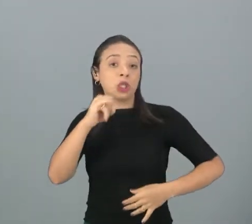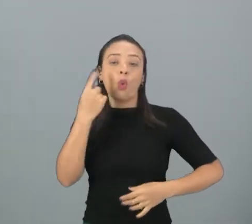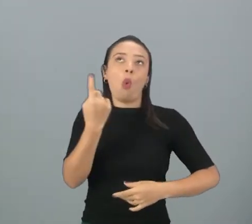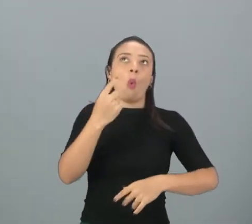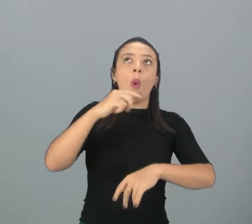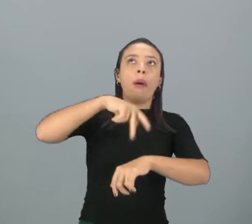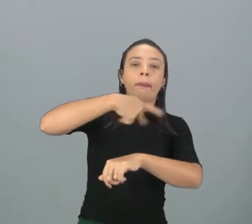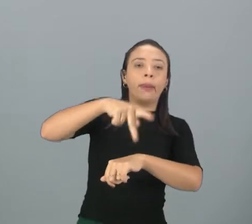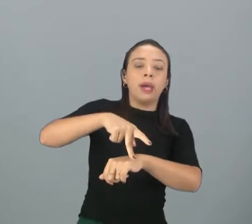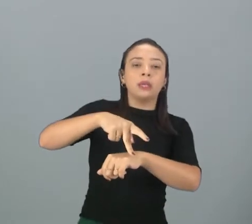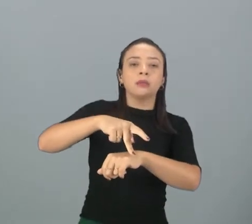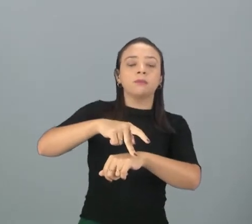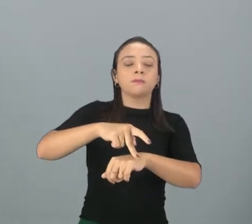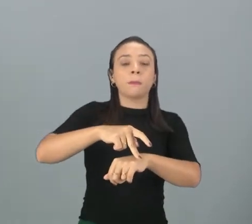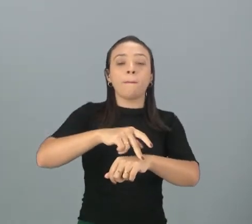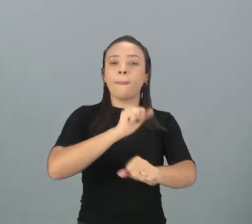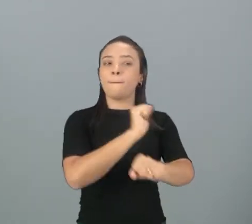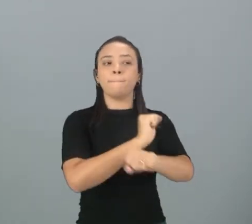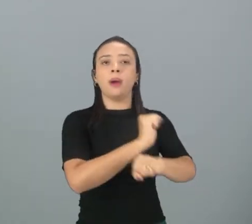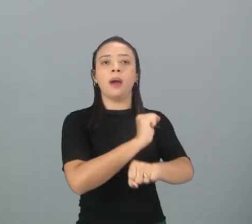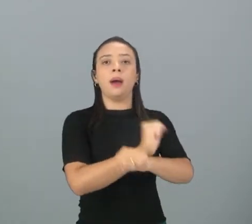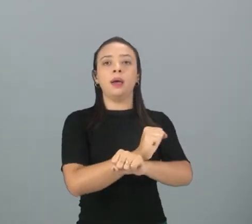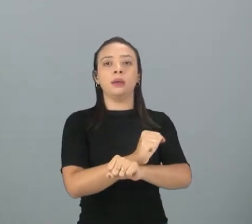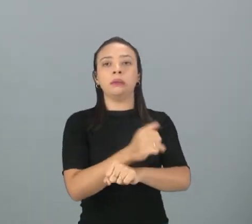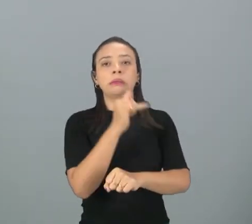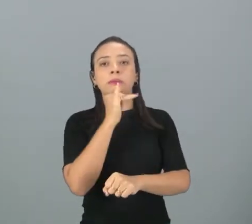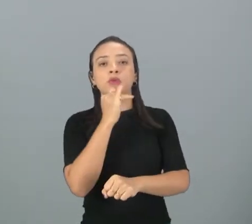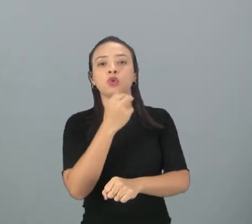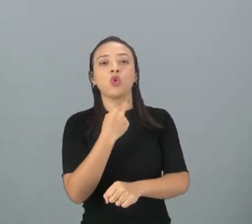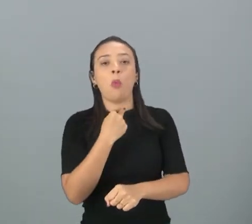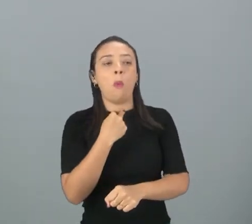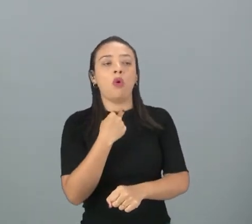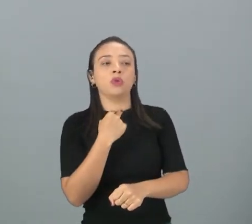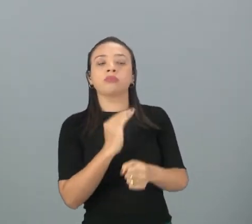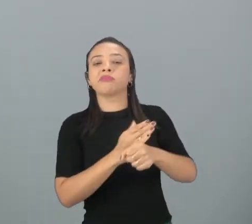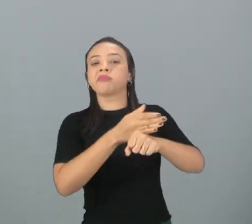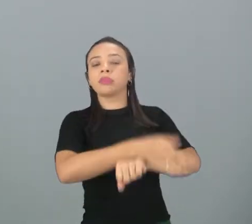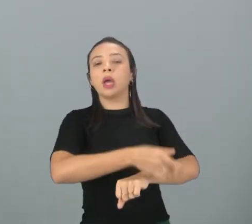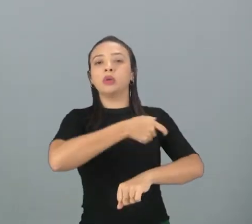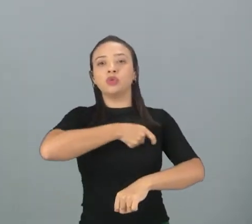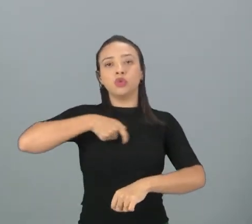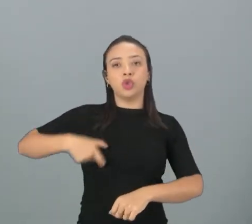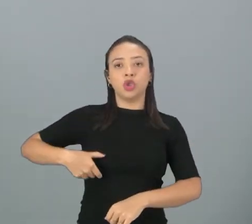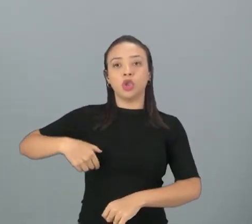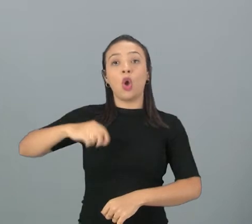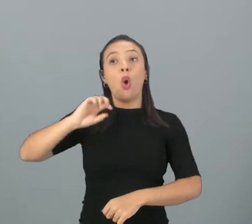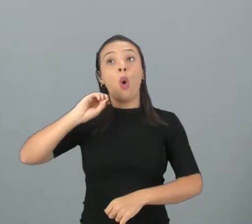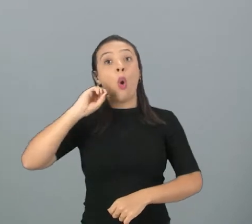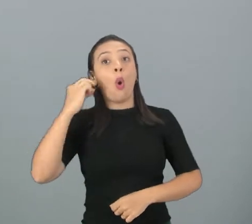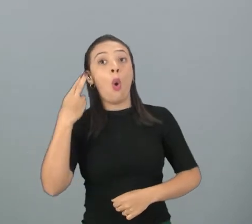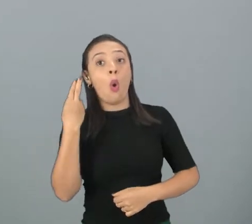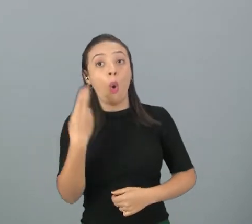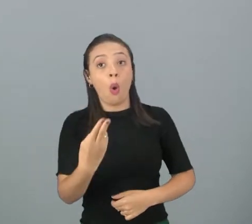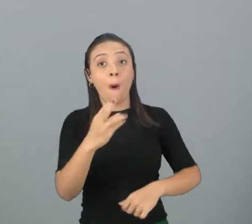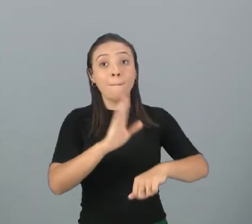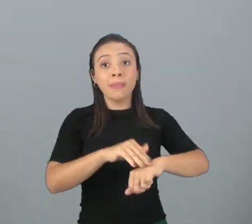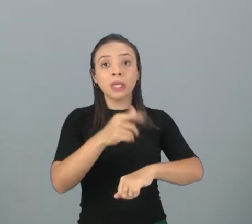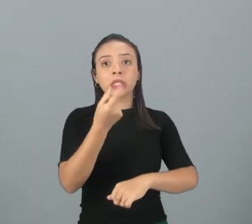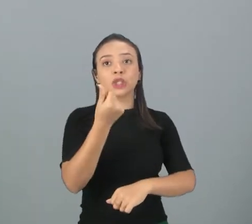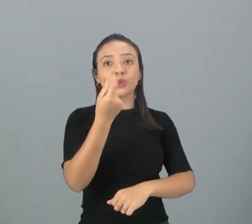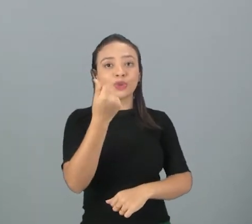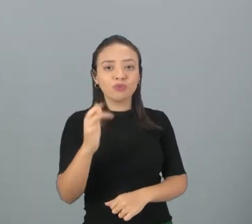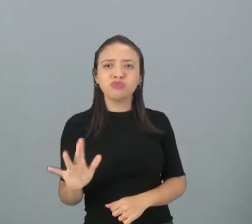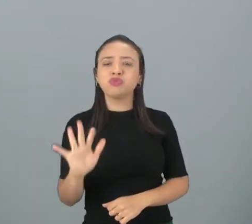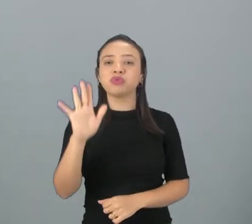o acesso ou aumentar pelas suas políticas internas o valor das tarifas de produtos chineses,